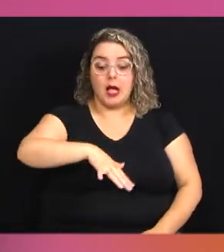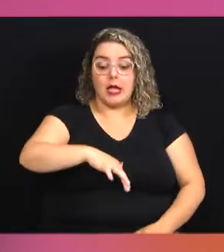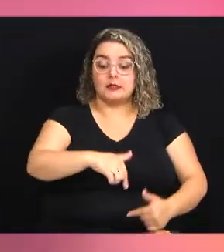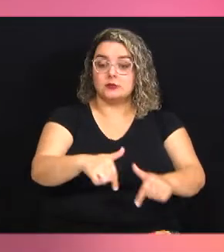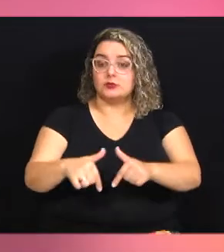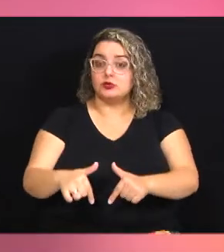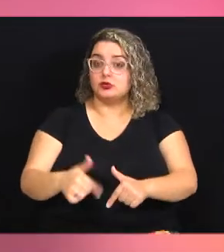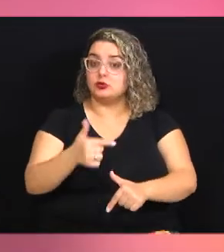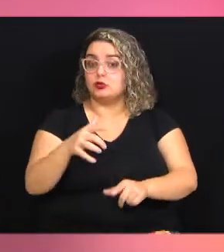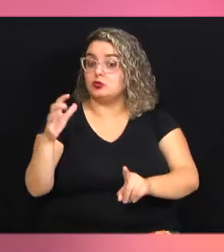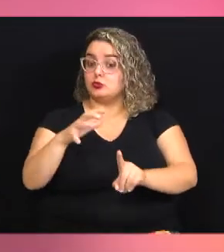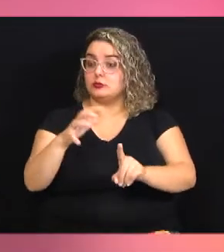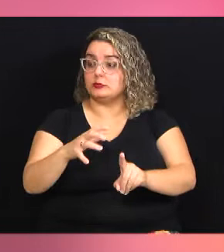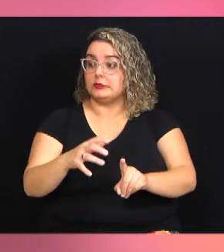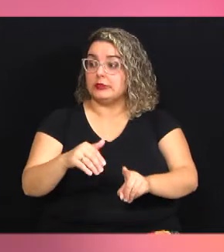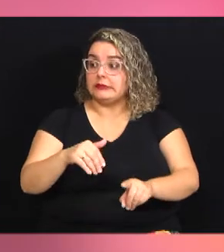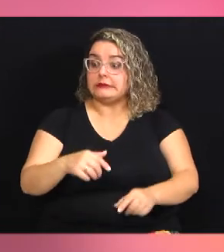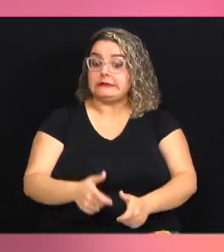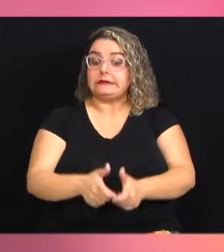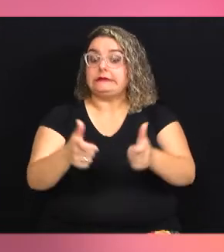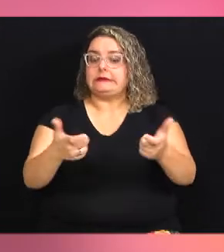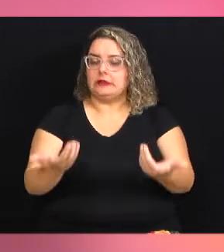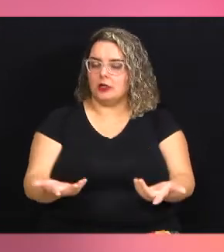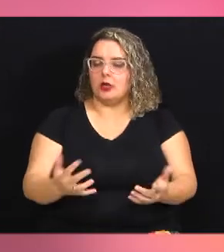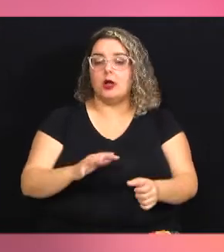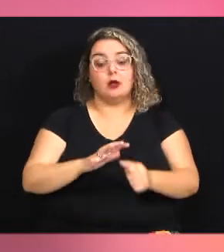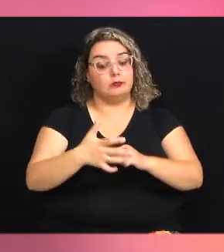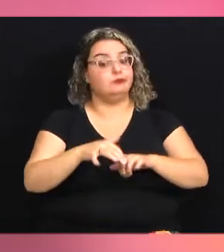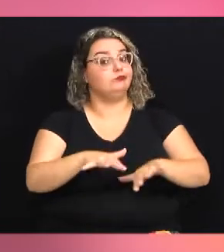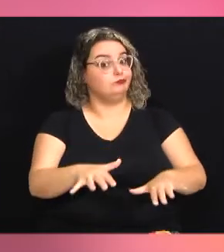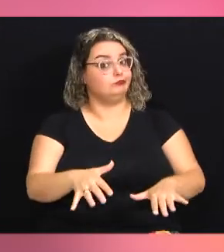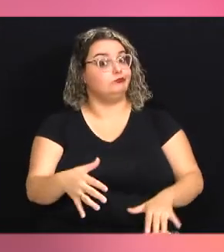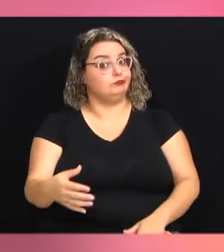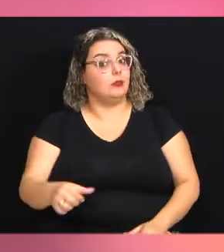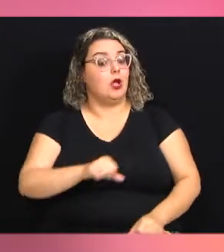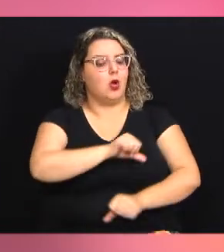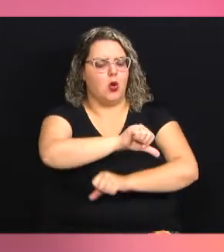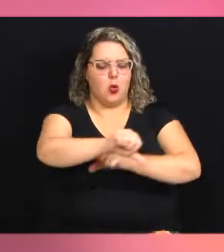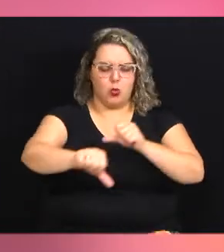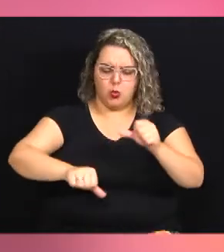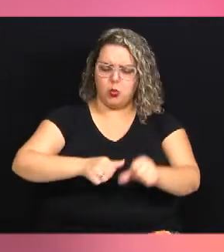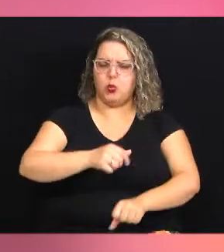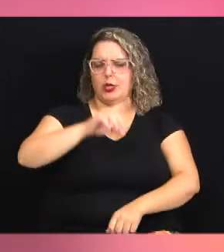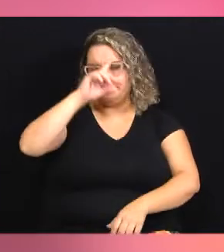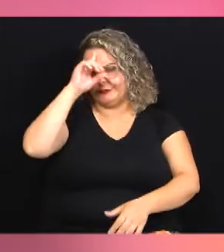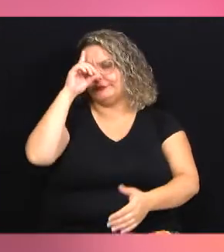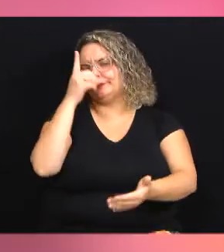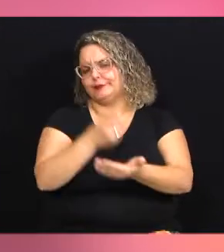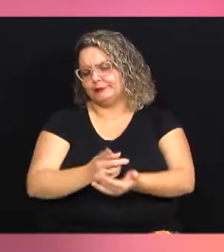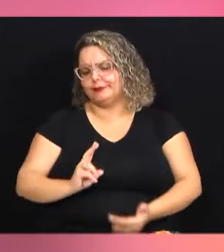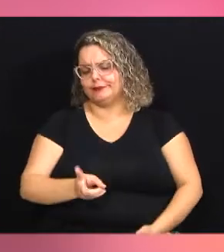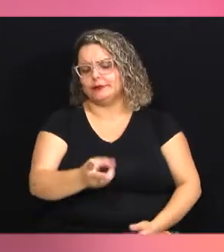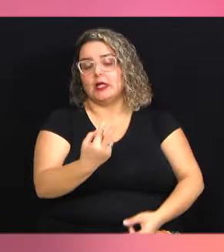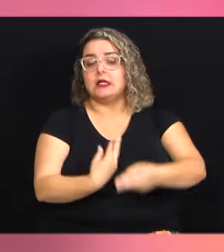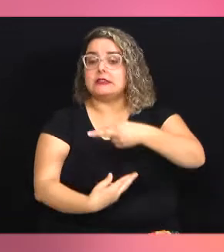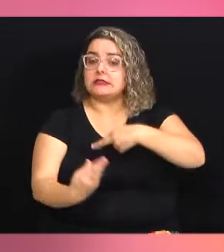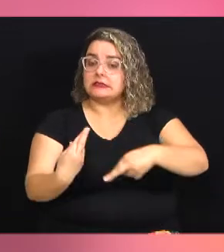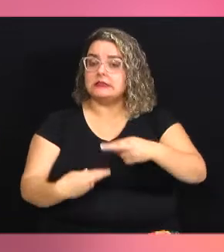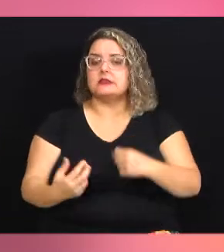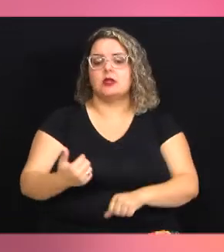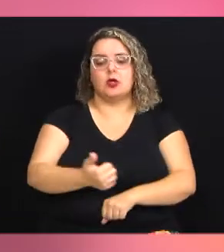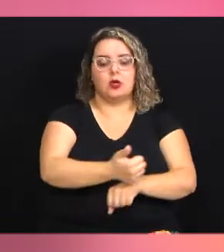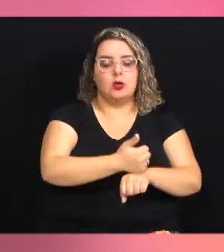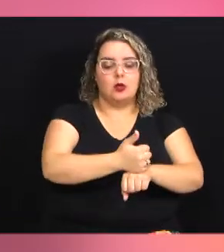impacto tão expressivo. A pandemia do novo coronavírus alterou definitivamente as relações profissionais